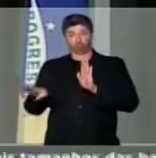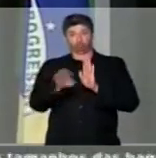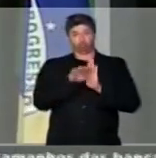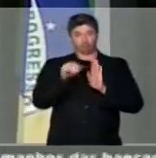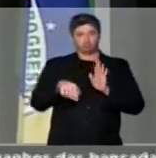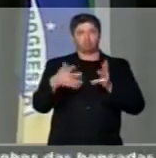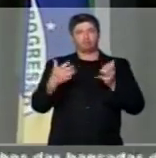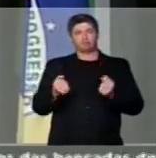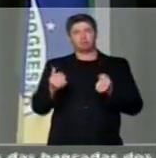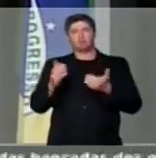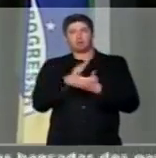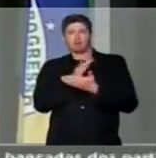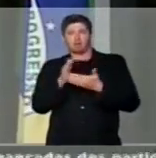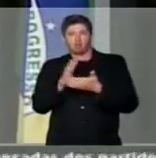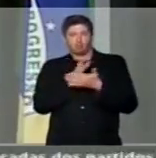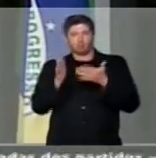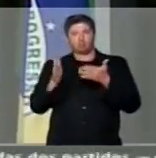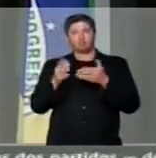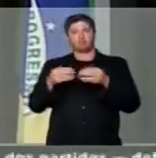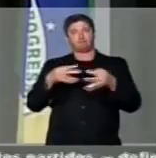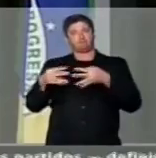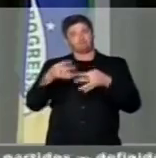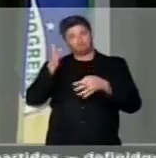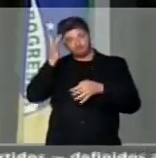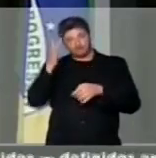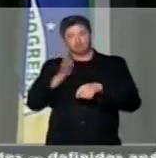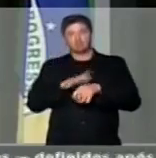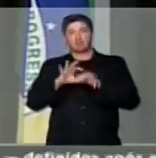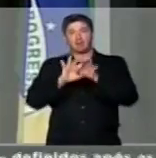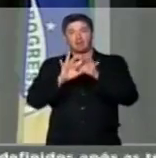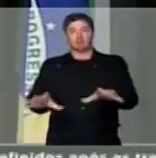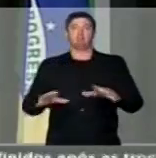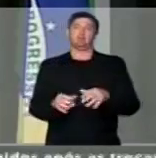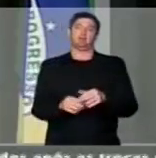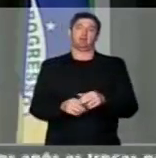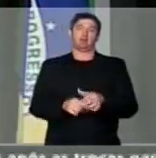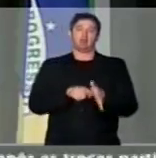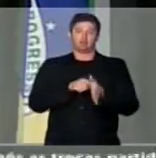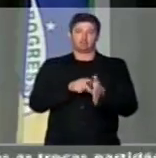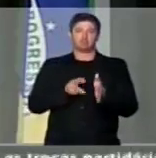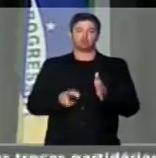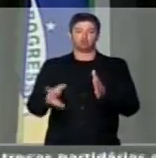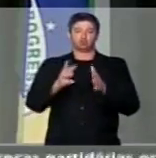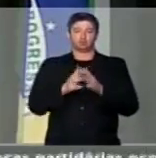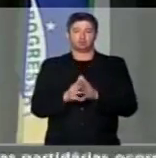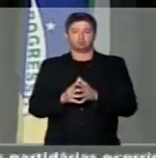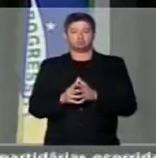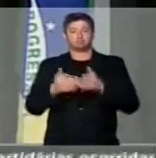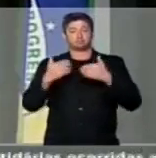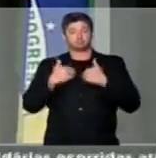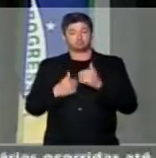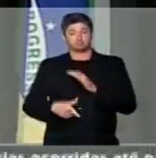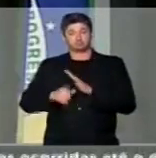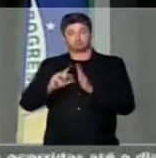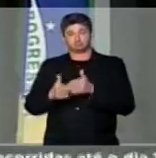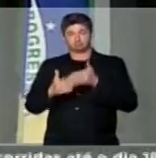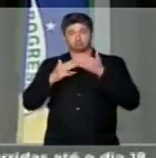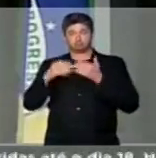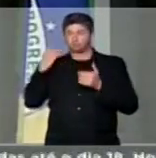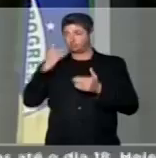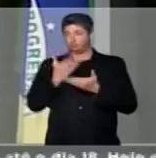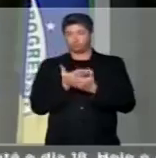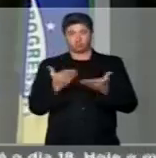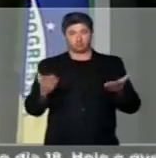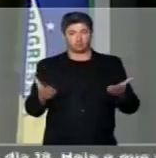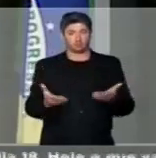nós vamos colocar algumas facilidades para destravar o ritmo da pesquisa. E faço de antemão um apelo aos pares